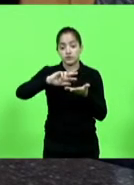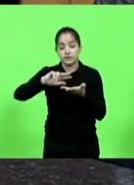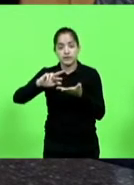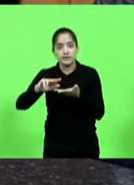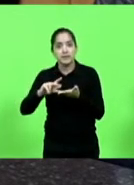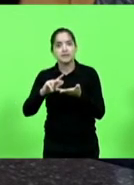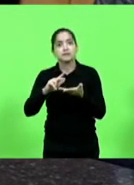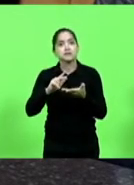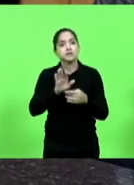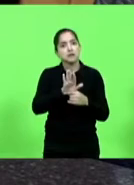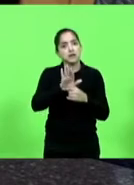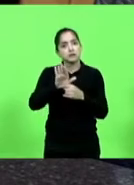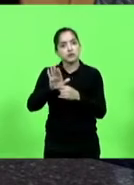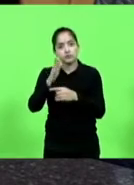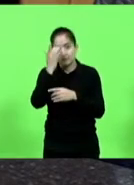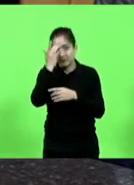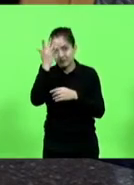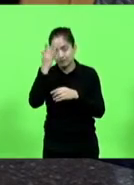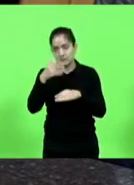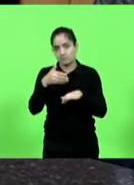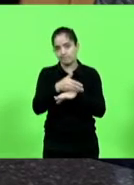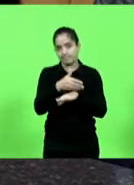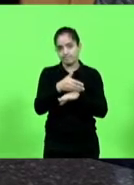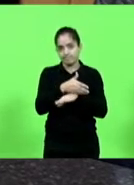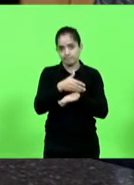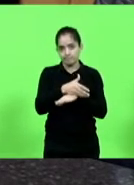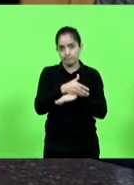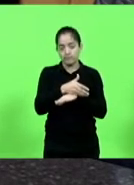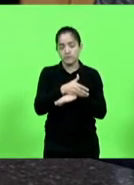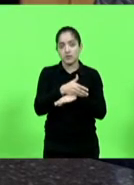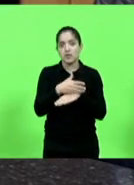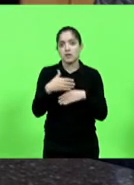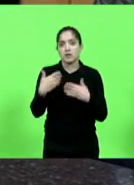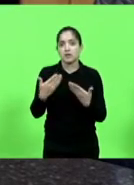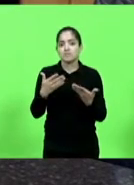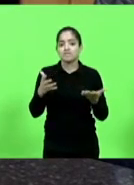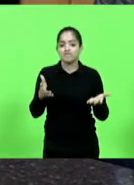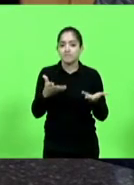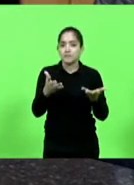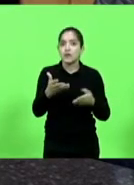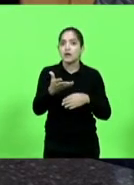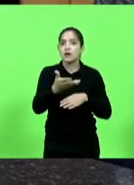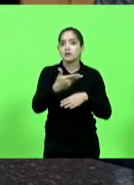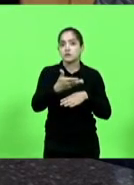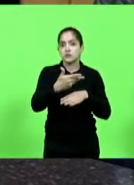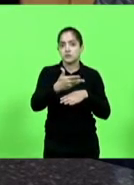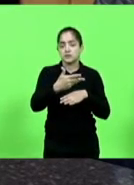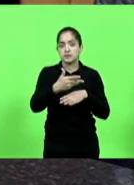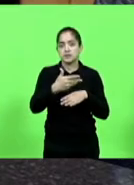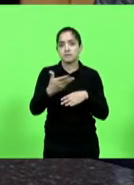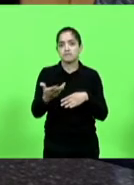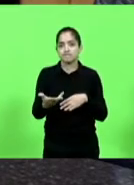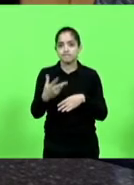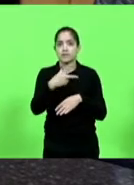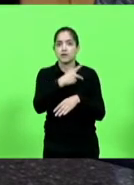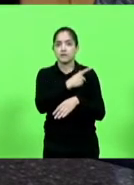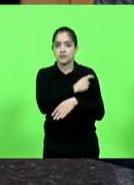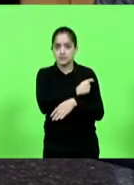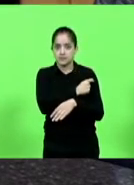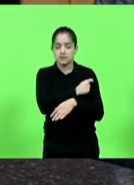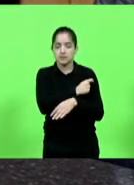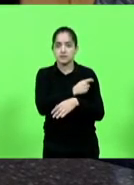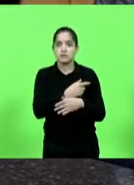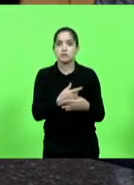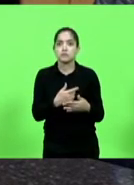facilitem também o acesso e que nós possamos agilizar o quanto antes esta vacinação que